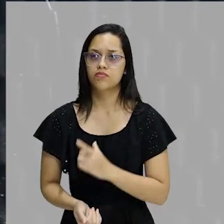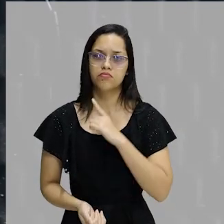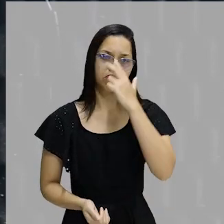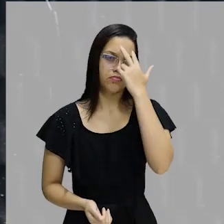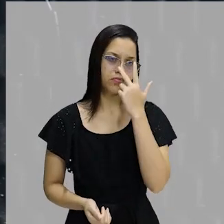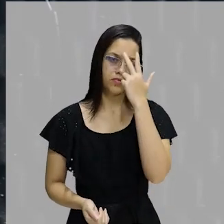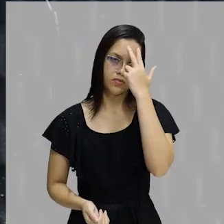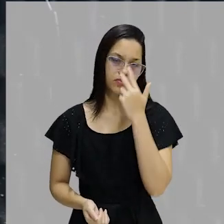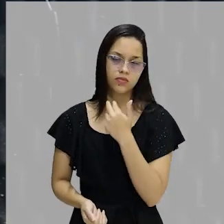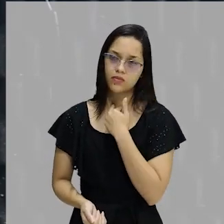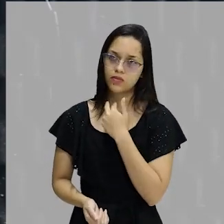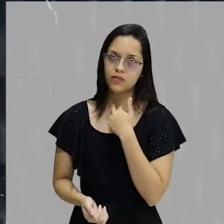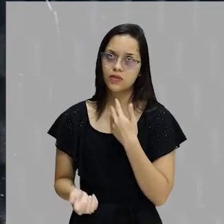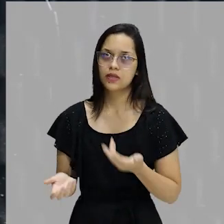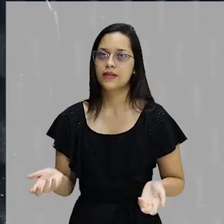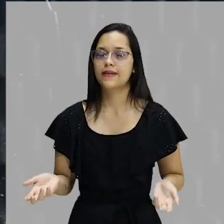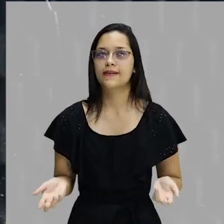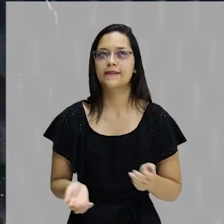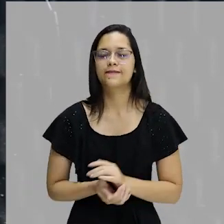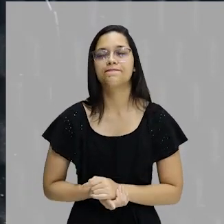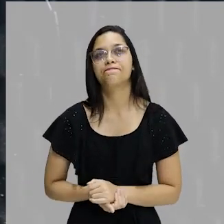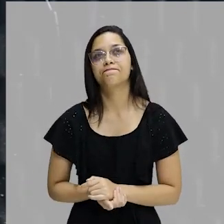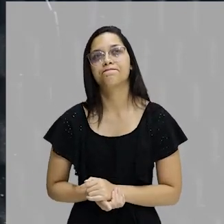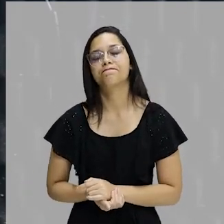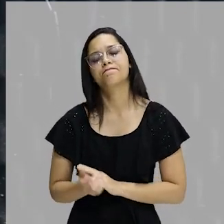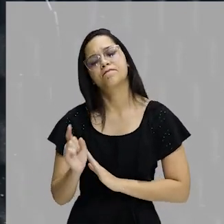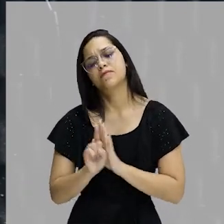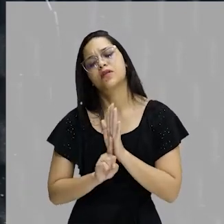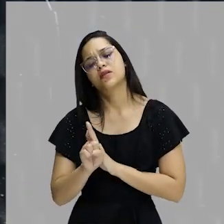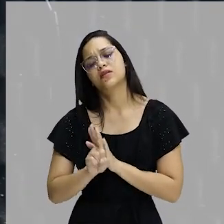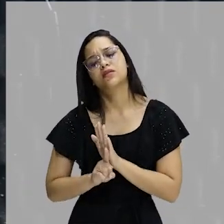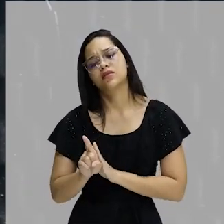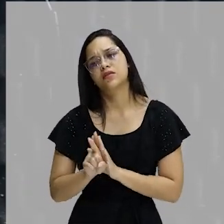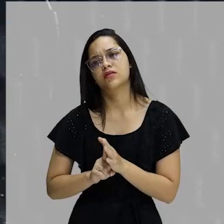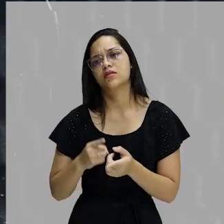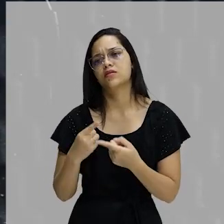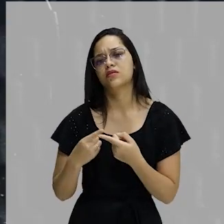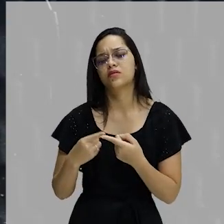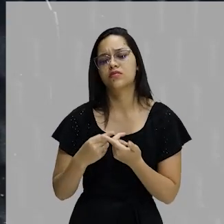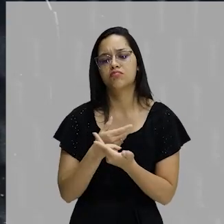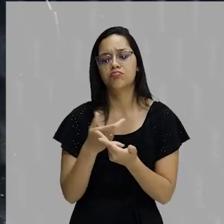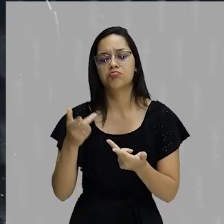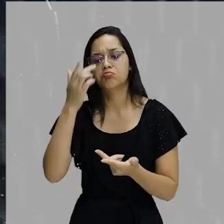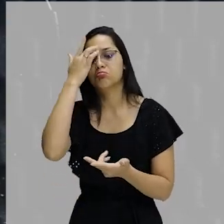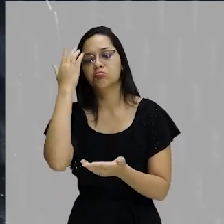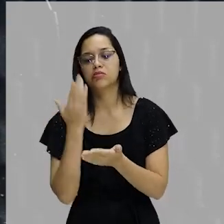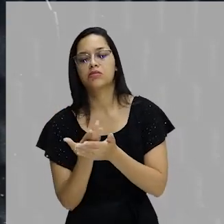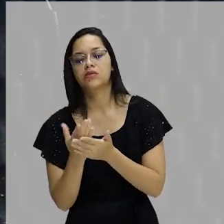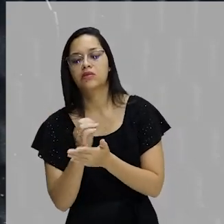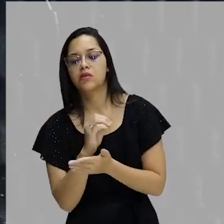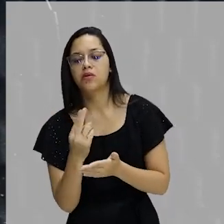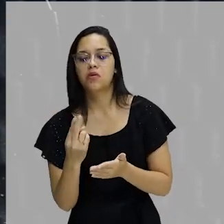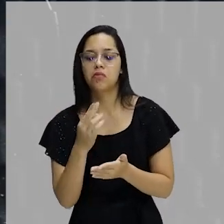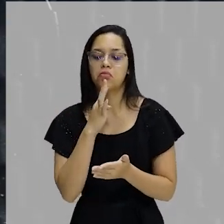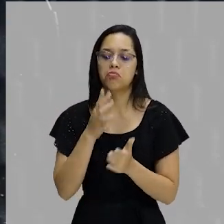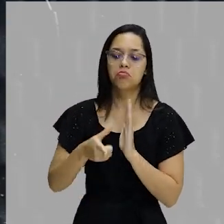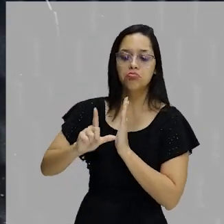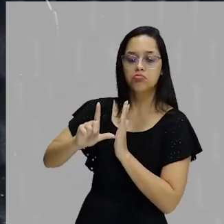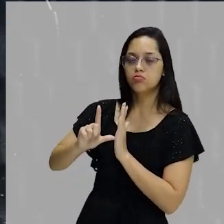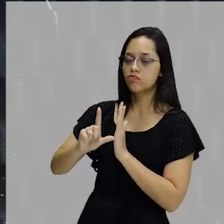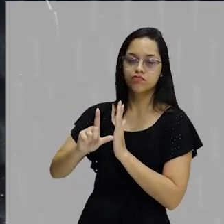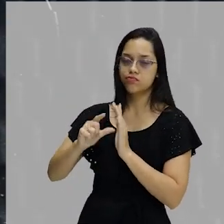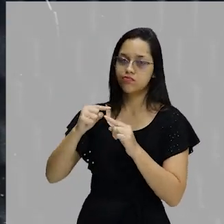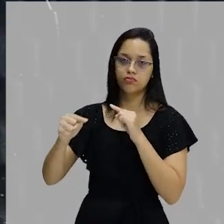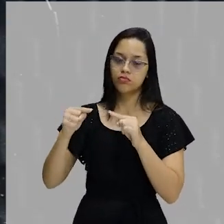não pode ser pesquisa pelos estudantes, ou que a gente tem que ter conhecimentos prévios. Nada disso aí tem